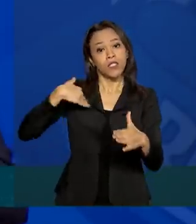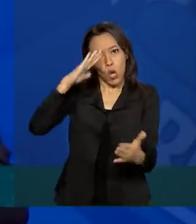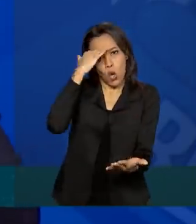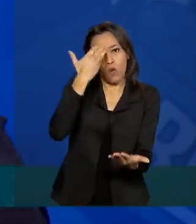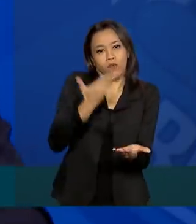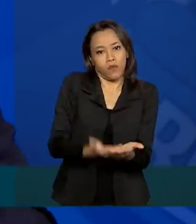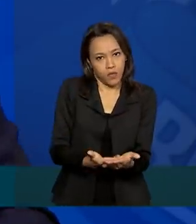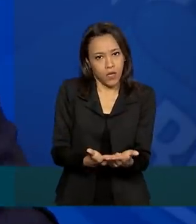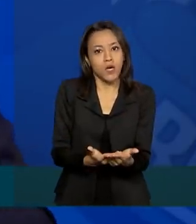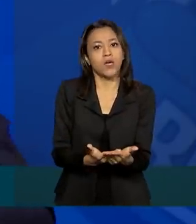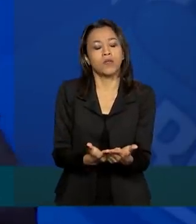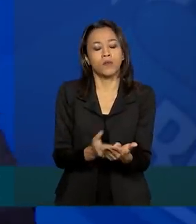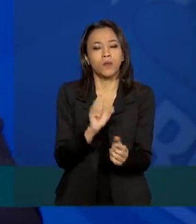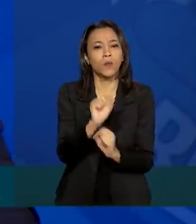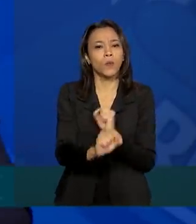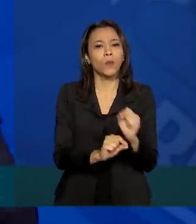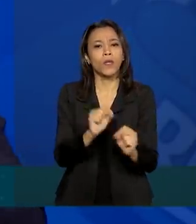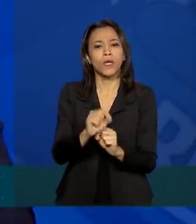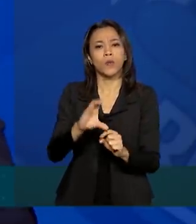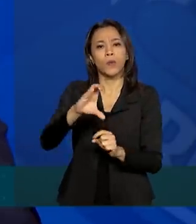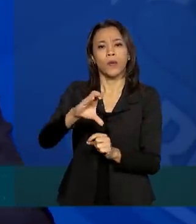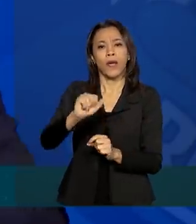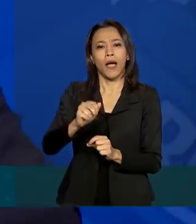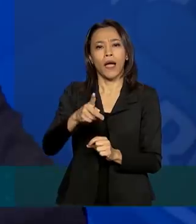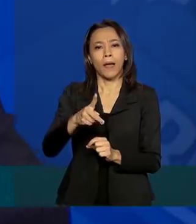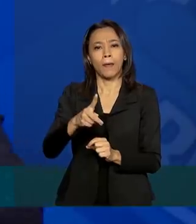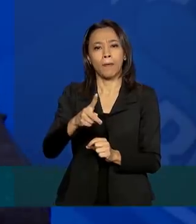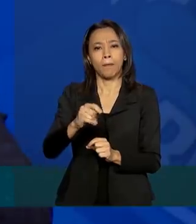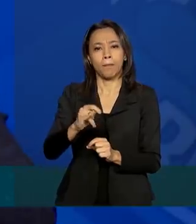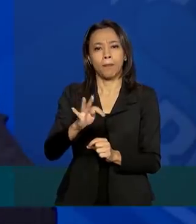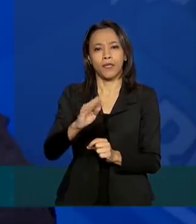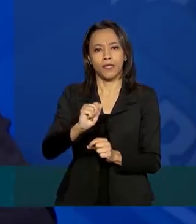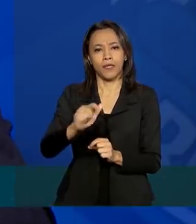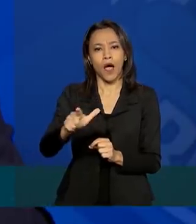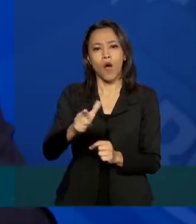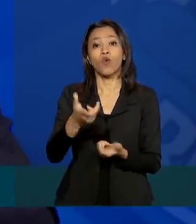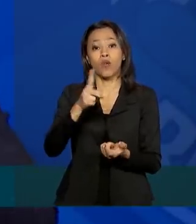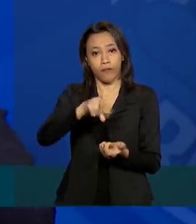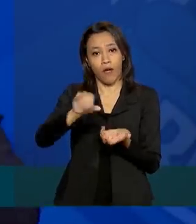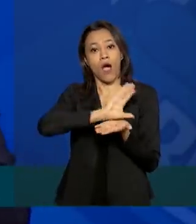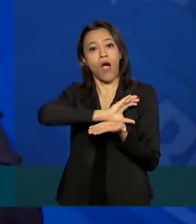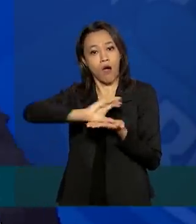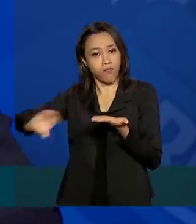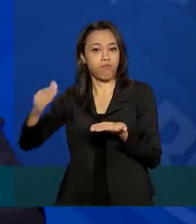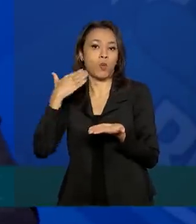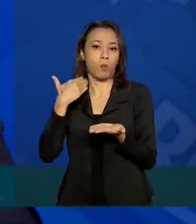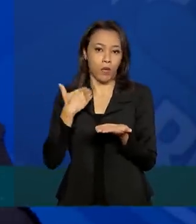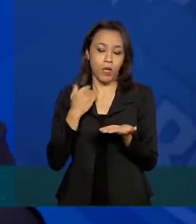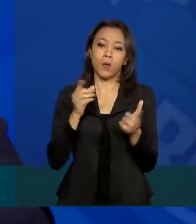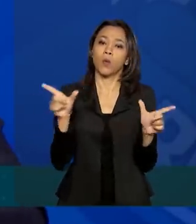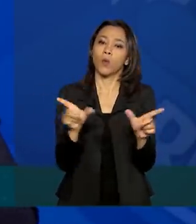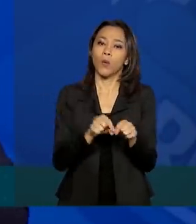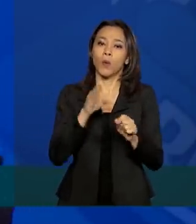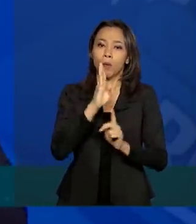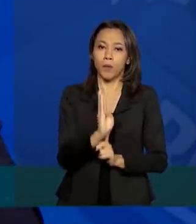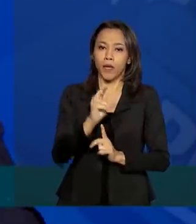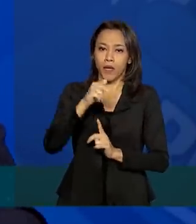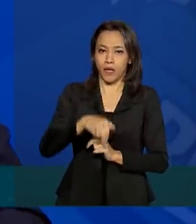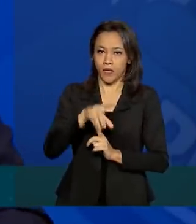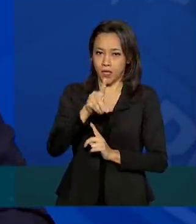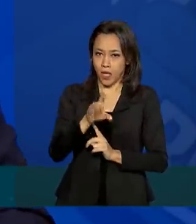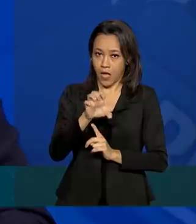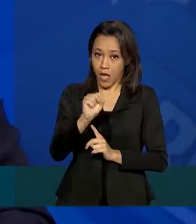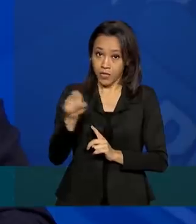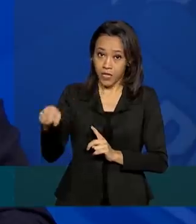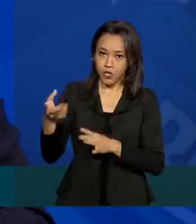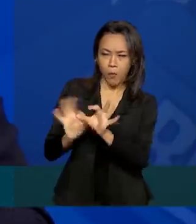de dinheiro, na linha de capital disponível pelo BNDES. Eles estão já trabalhando para cumprir os requisitos